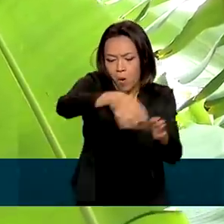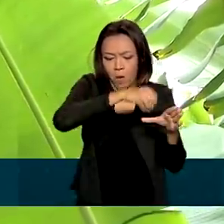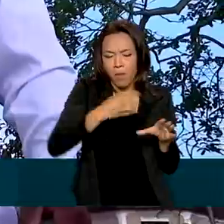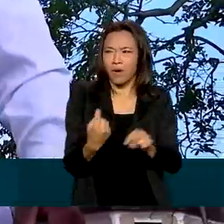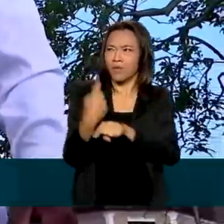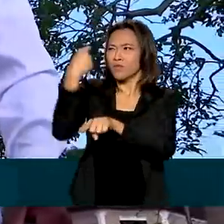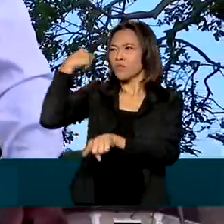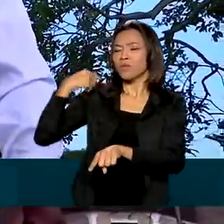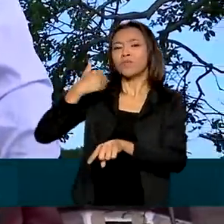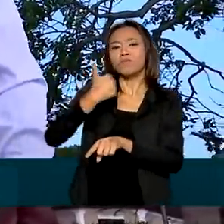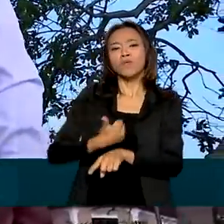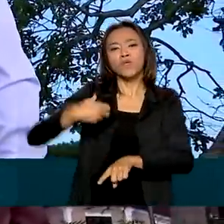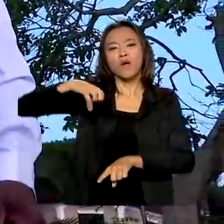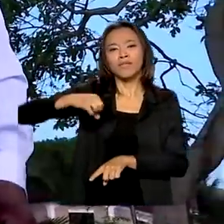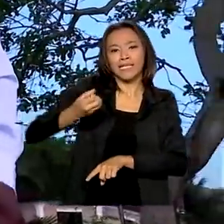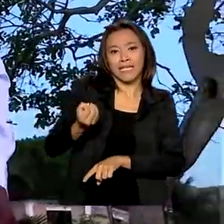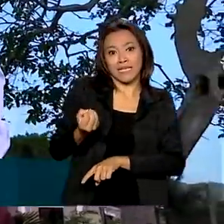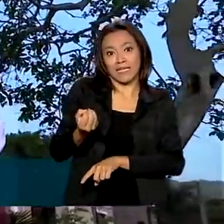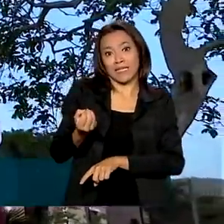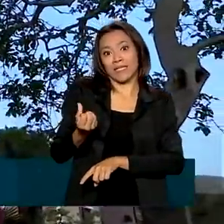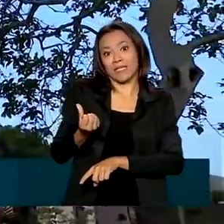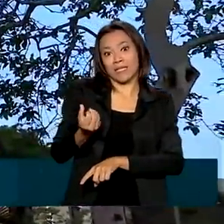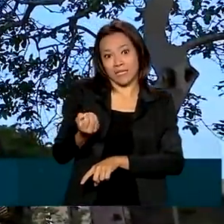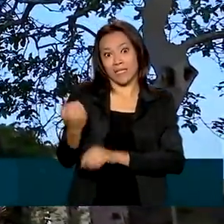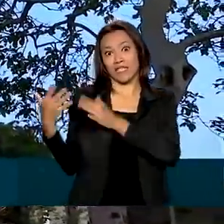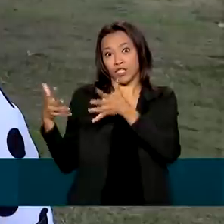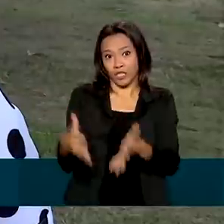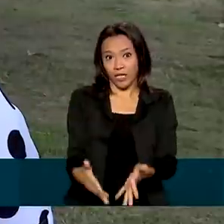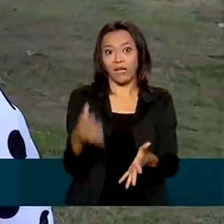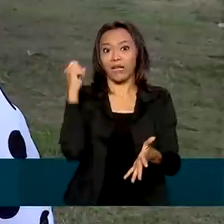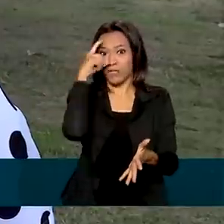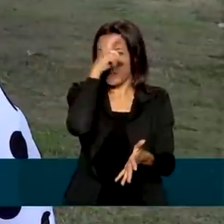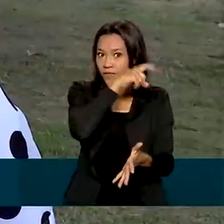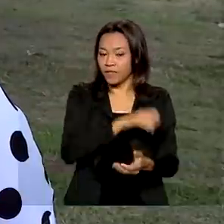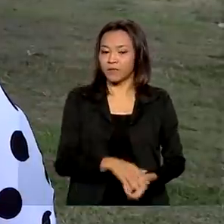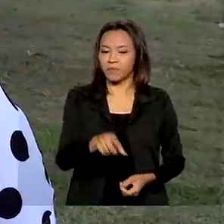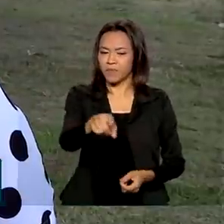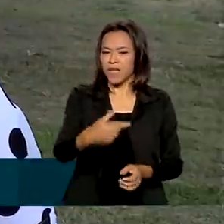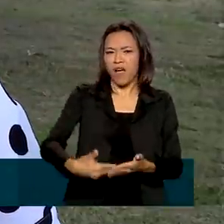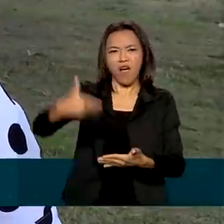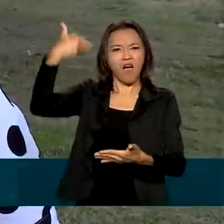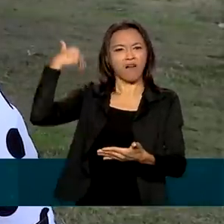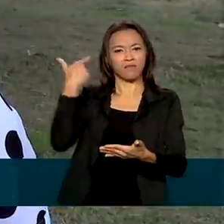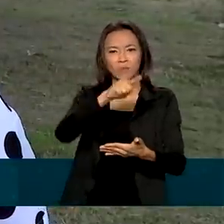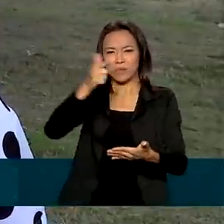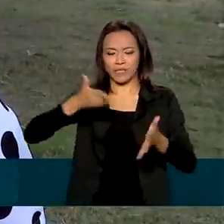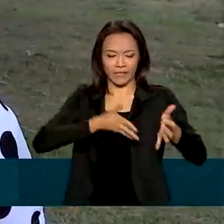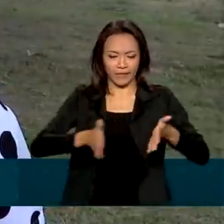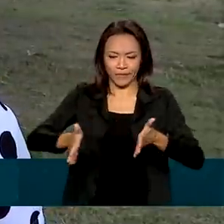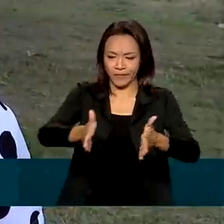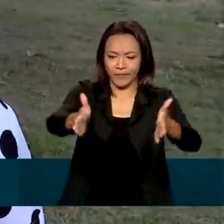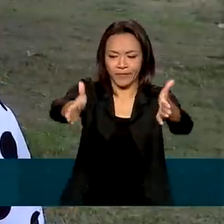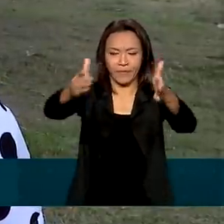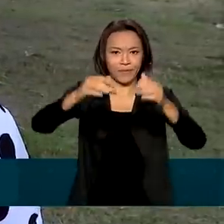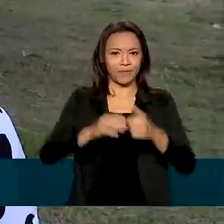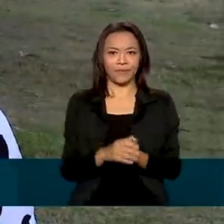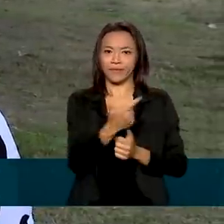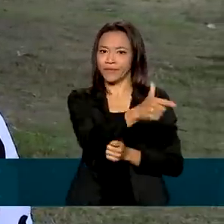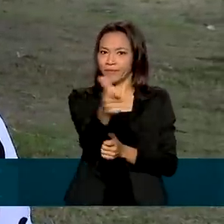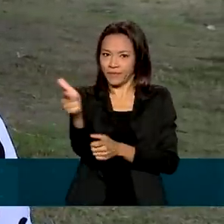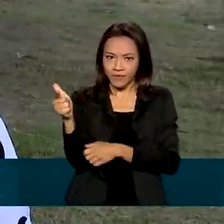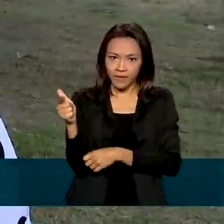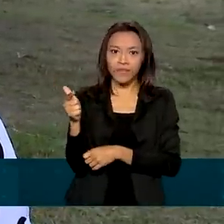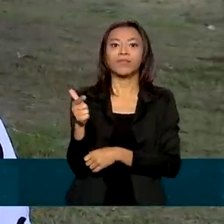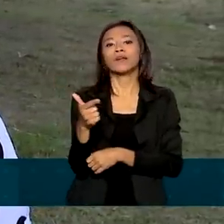de 60 relembram. Eram tempos difíceis. Não tinha as estradas, que poderia